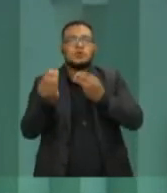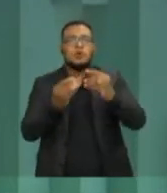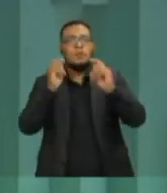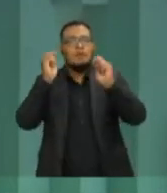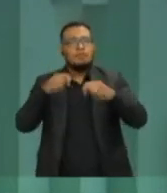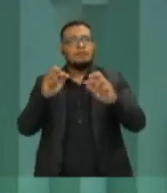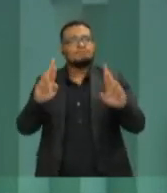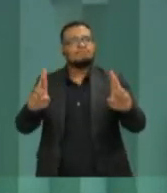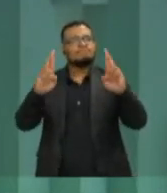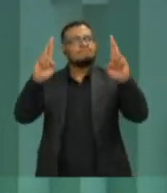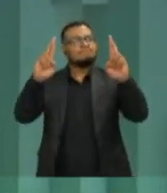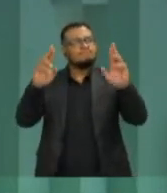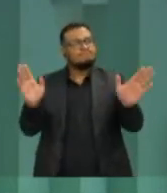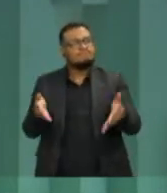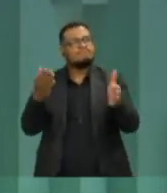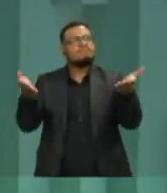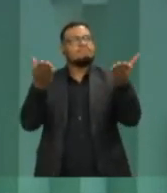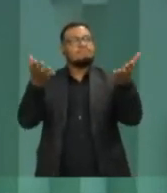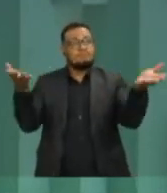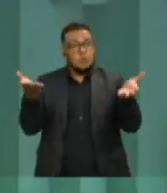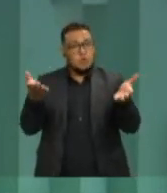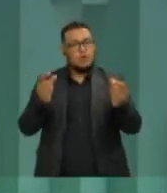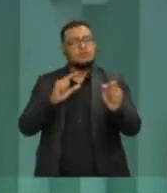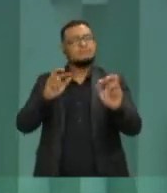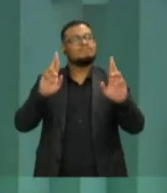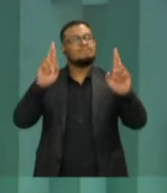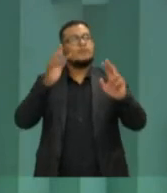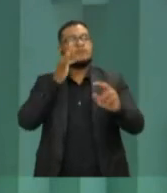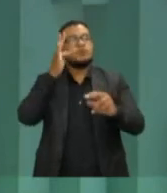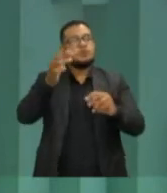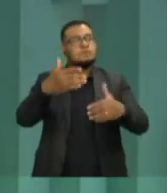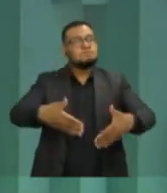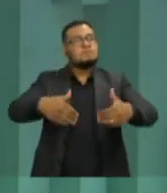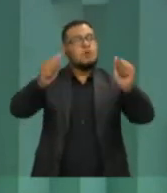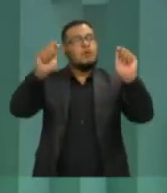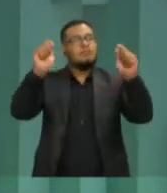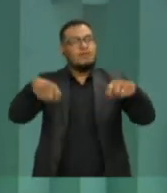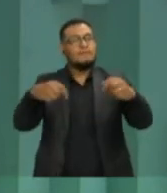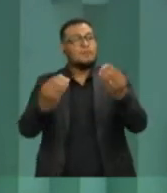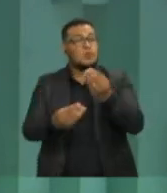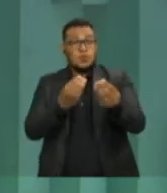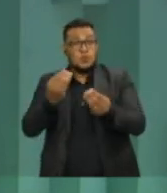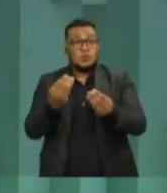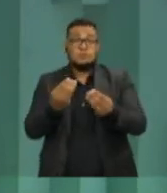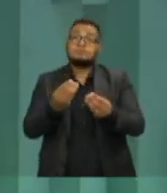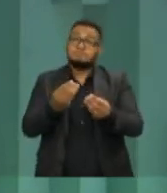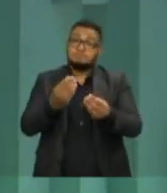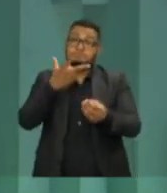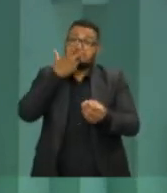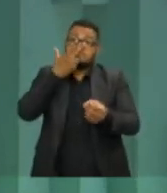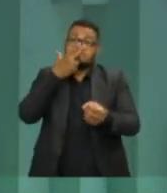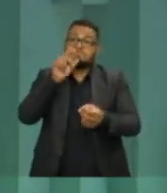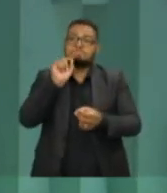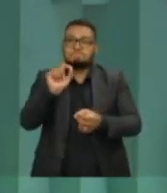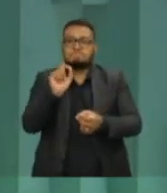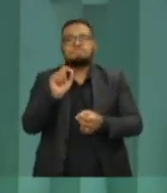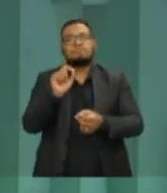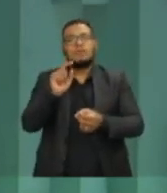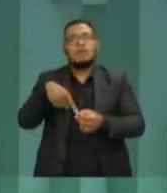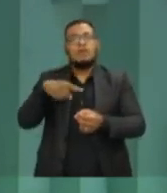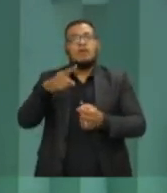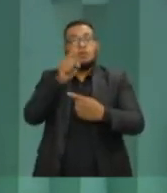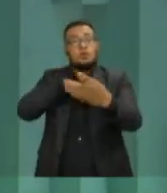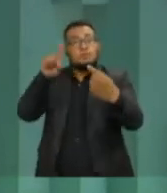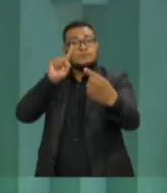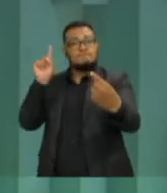esperança em tempos e tempos melhores neste período de pandemia? Me parece que esse é o grande objetivo